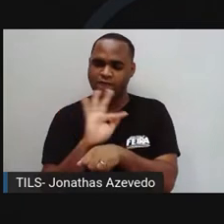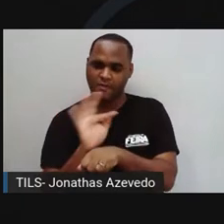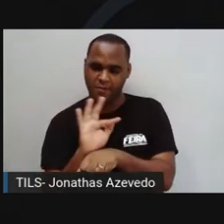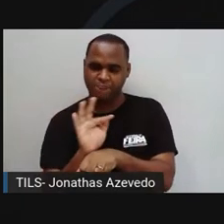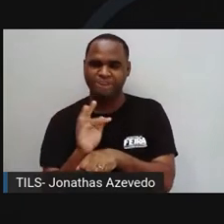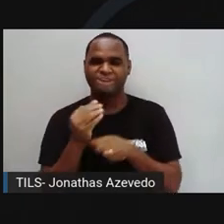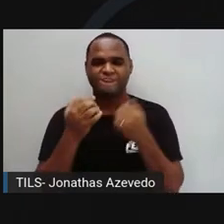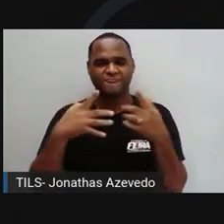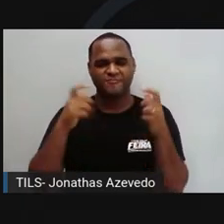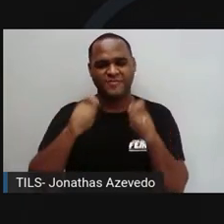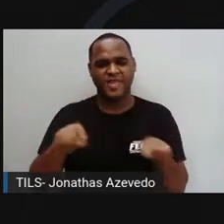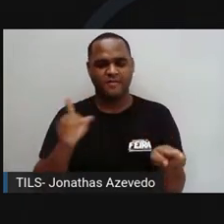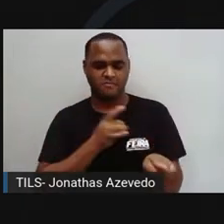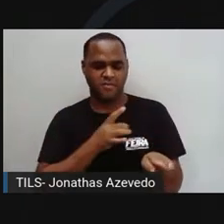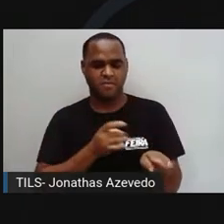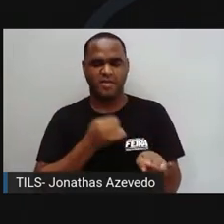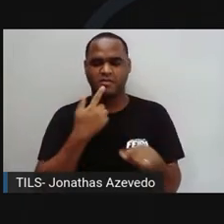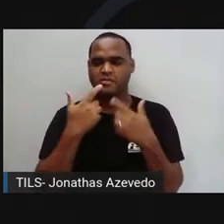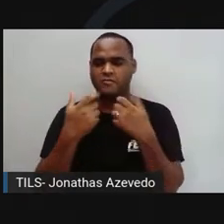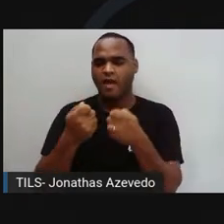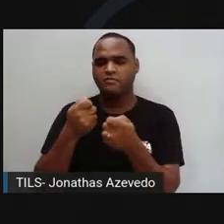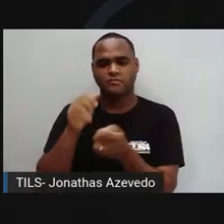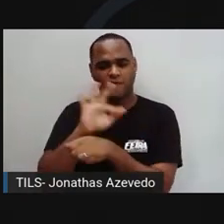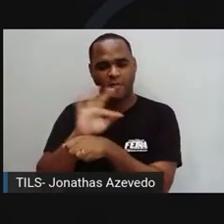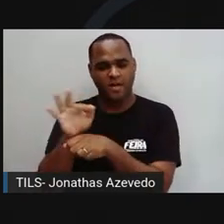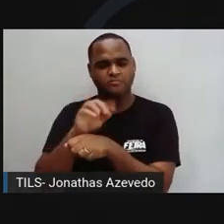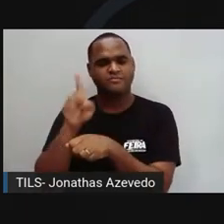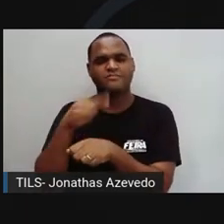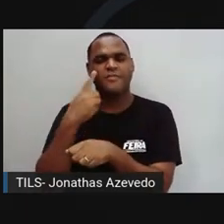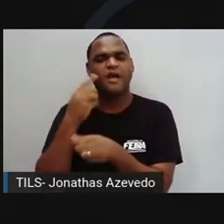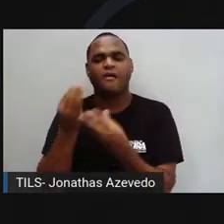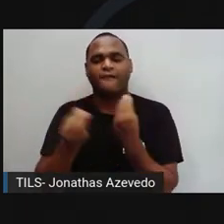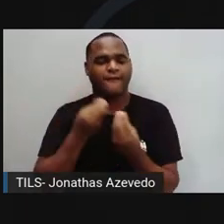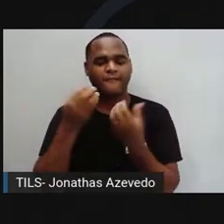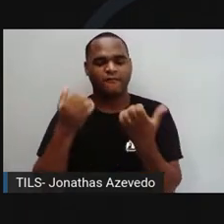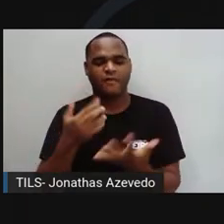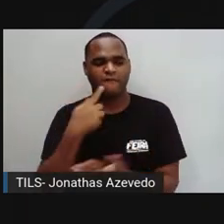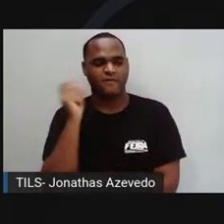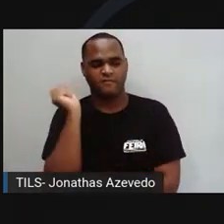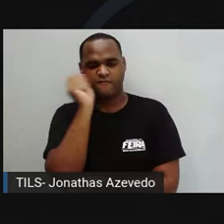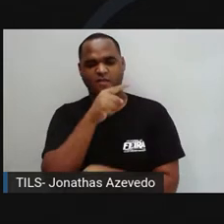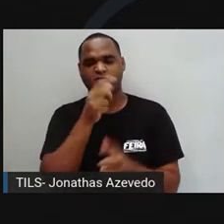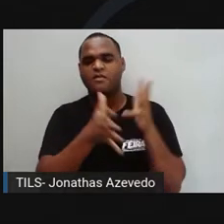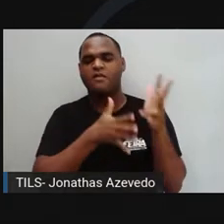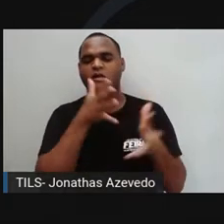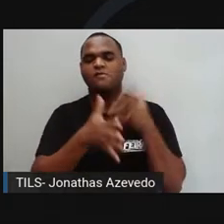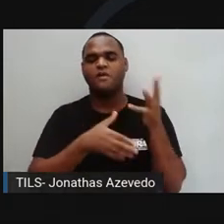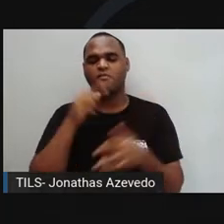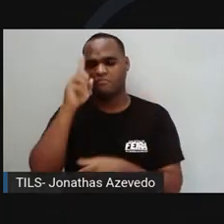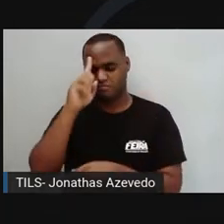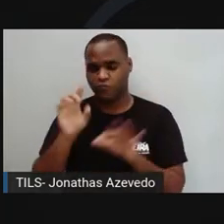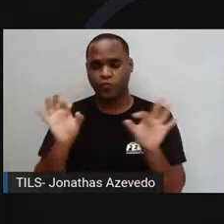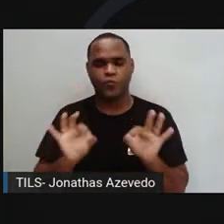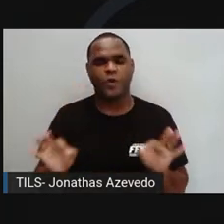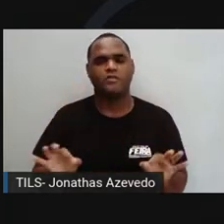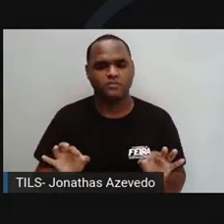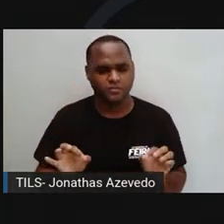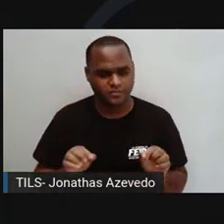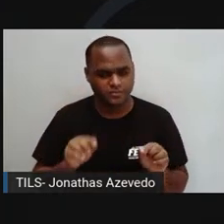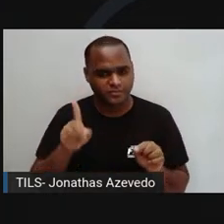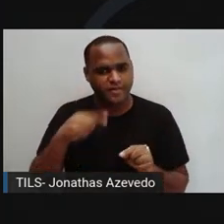A gente não precisa ter medo da linguagem formal, não, sabe? Porque a linguagem formal não é falar difícil, de um jeito que ninguém entende. Falar